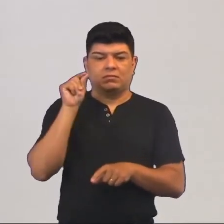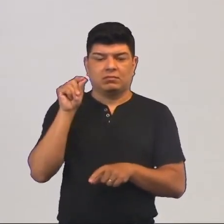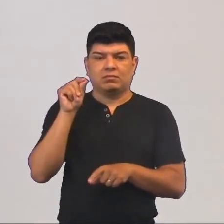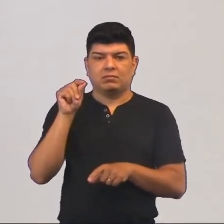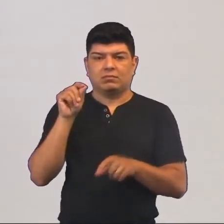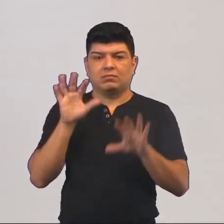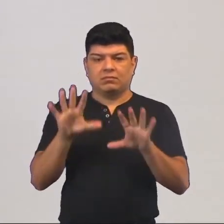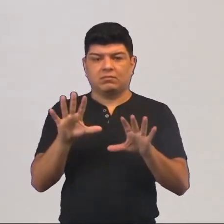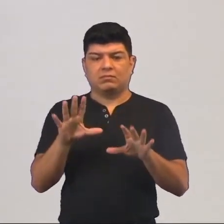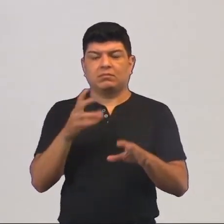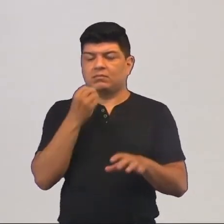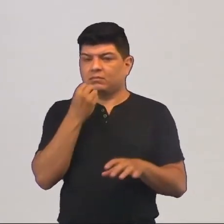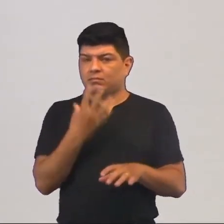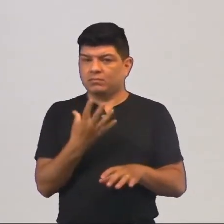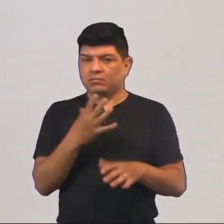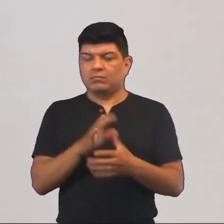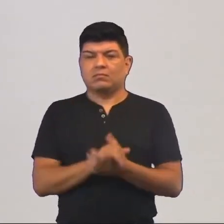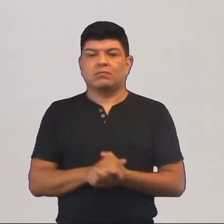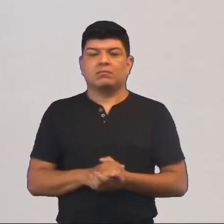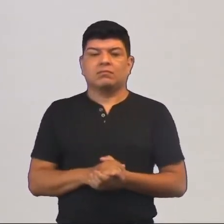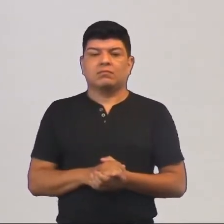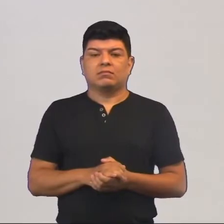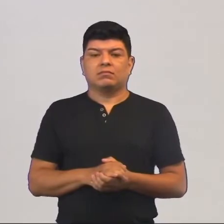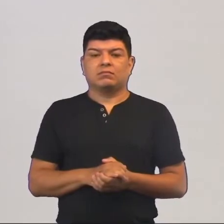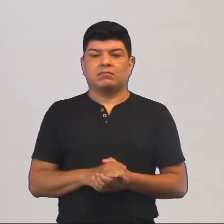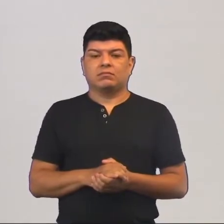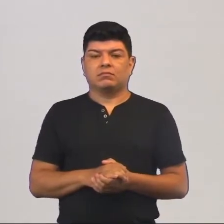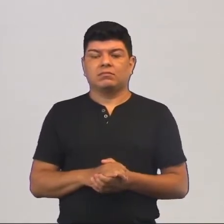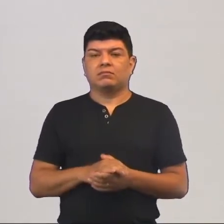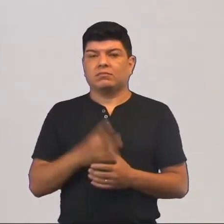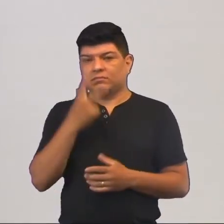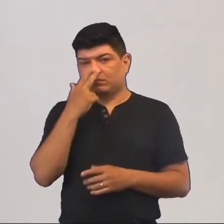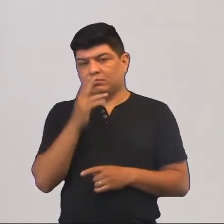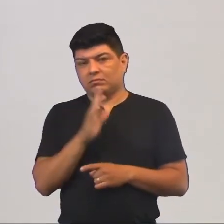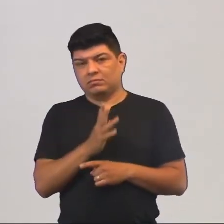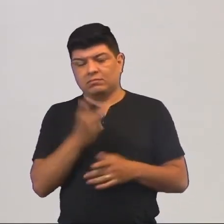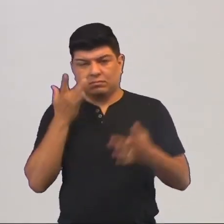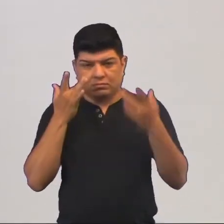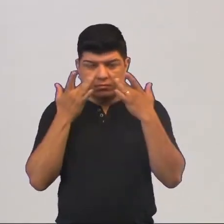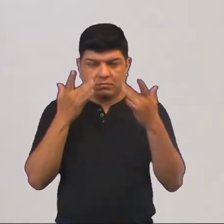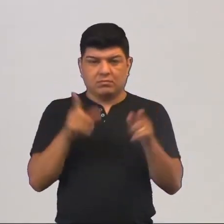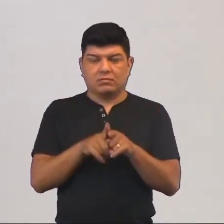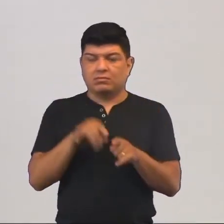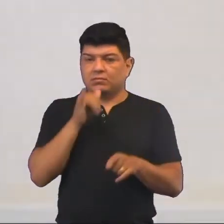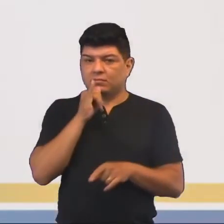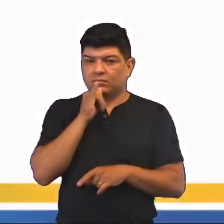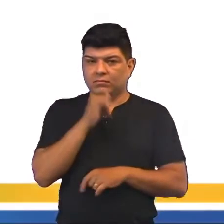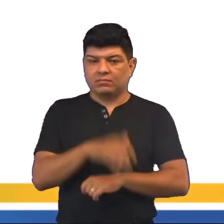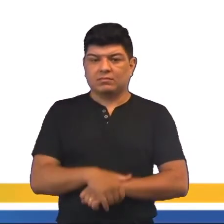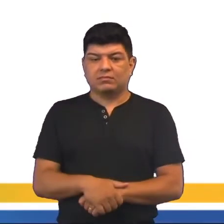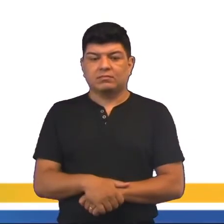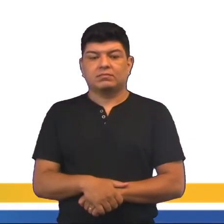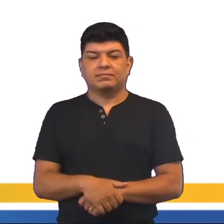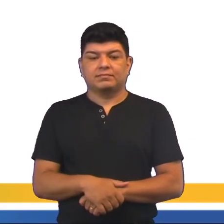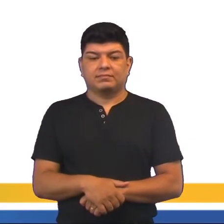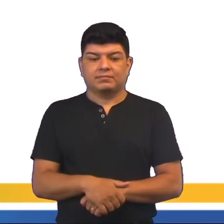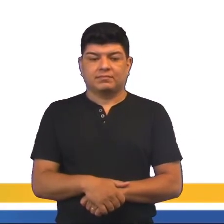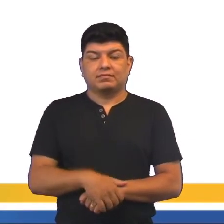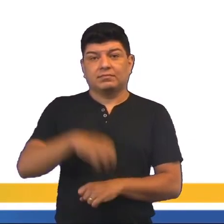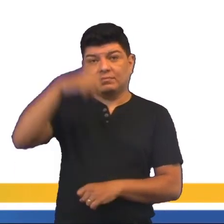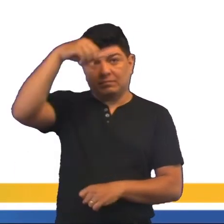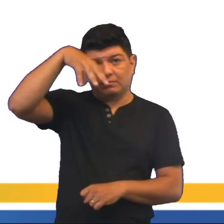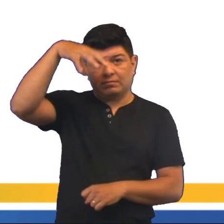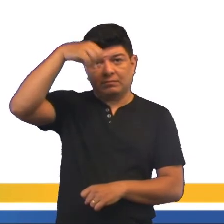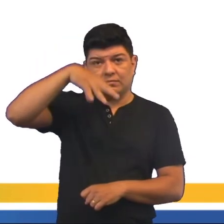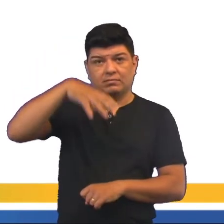aqui vai cair bem nessa cena ou nessa peça, por exemplo, né? Nós temos